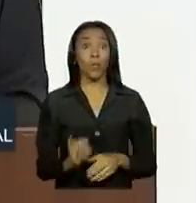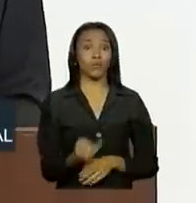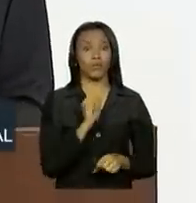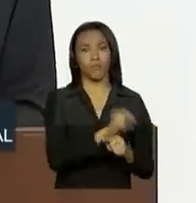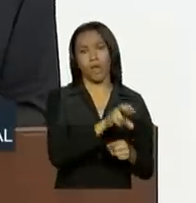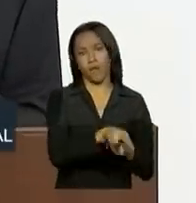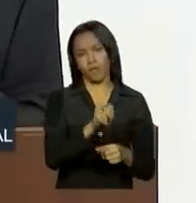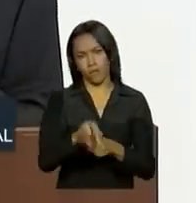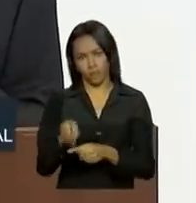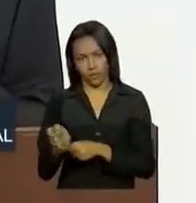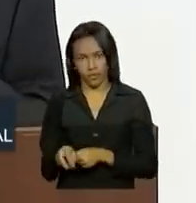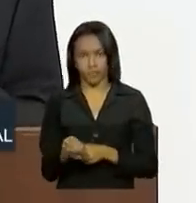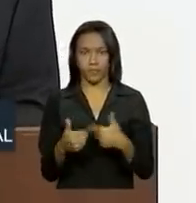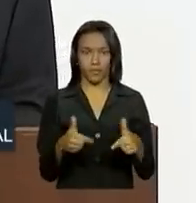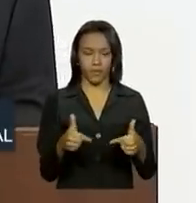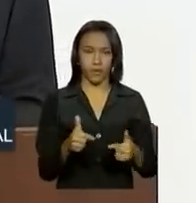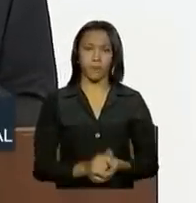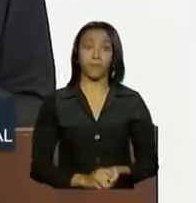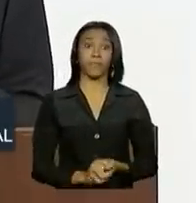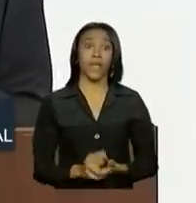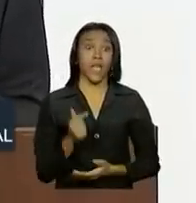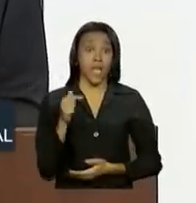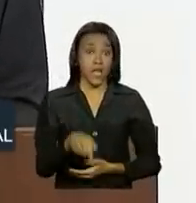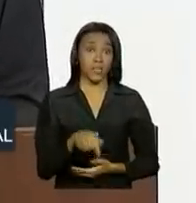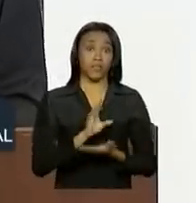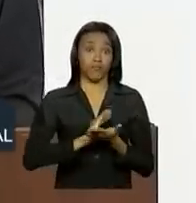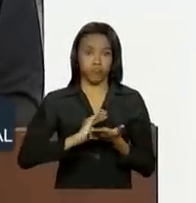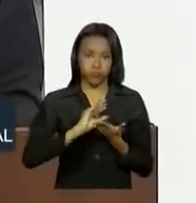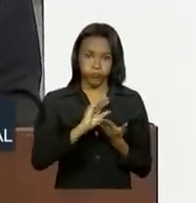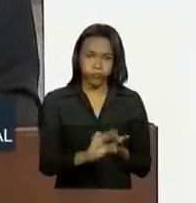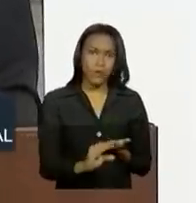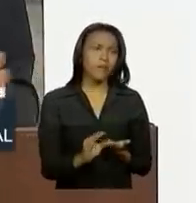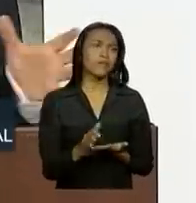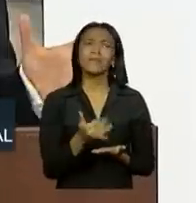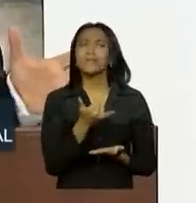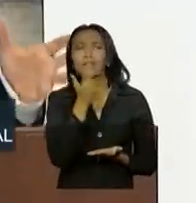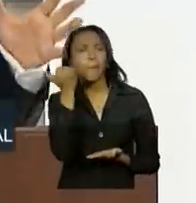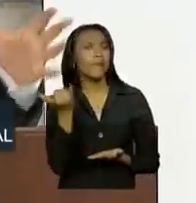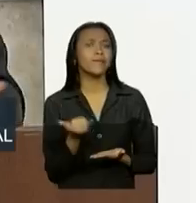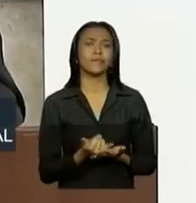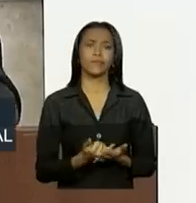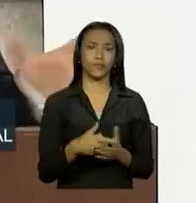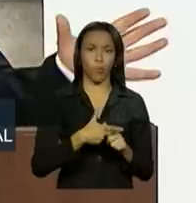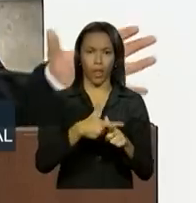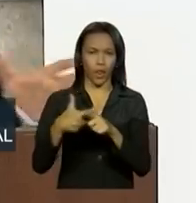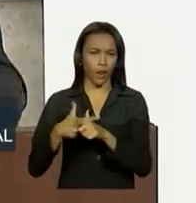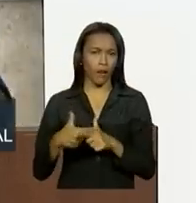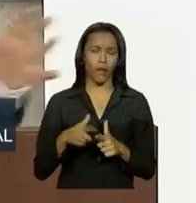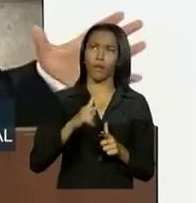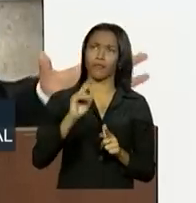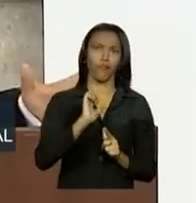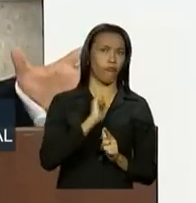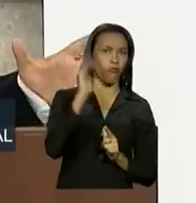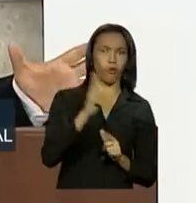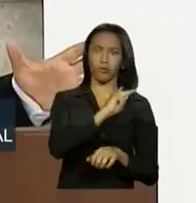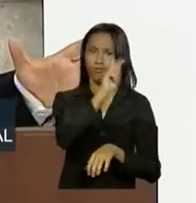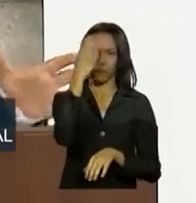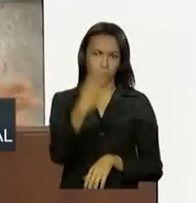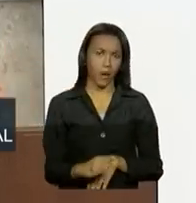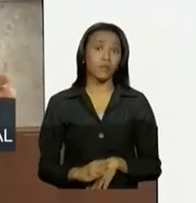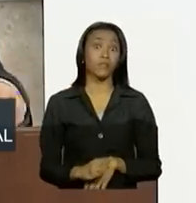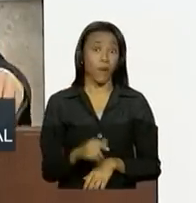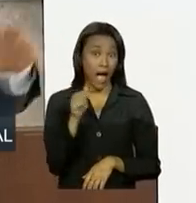este investimento, ele independe da crise internacional. A demanda da Petrobras está assegurada.